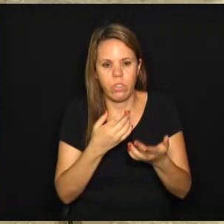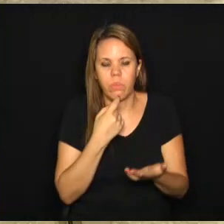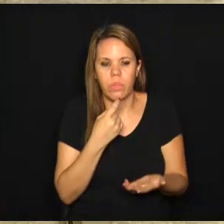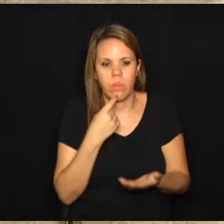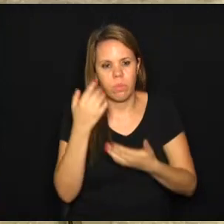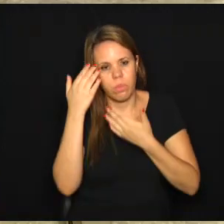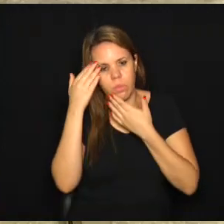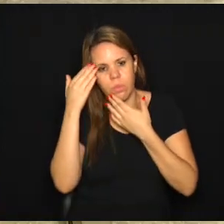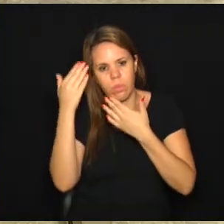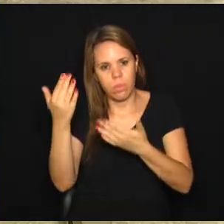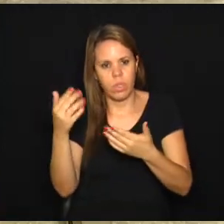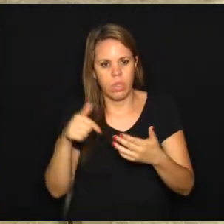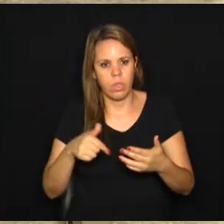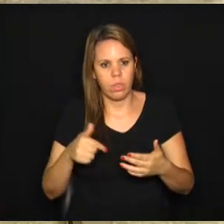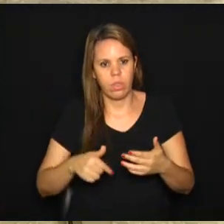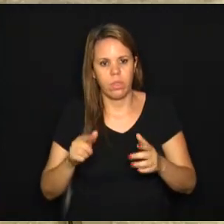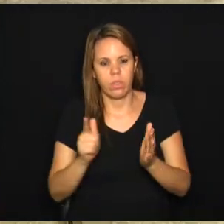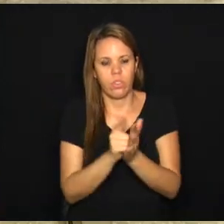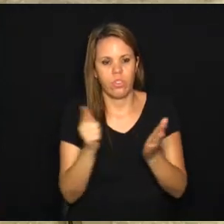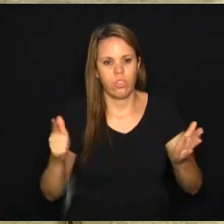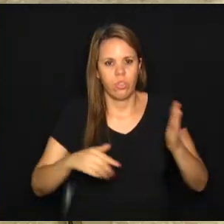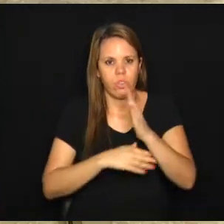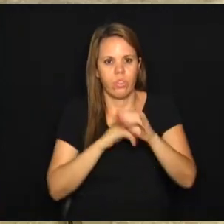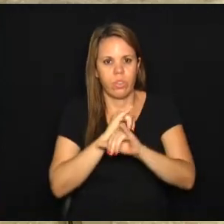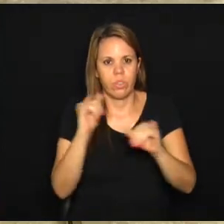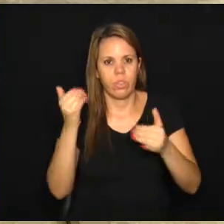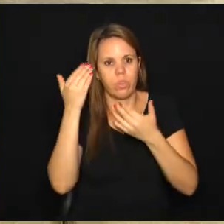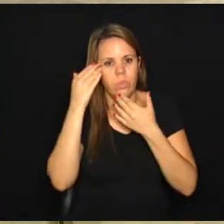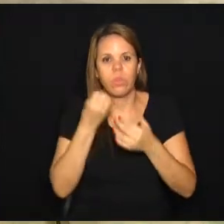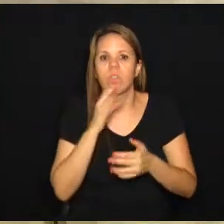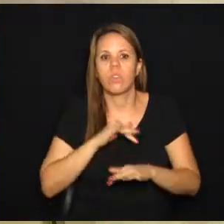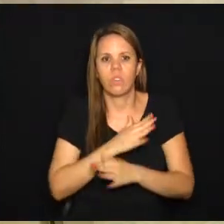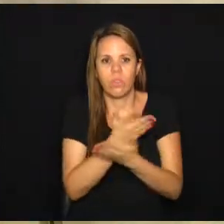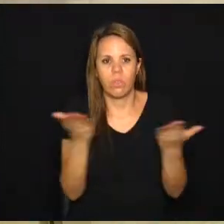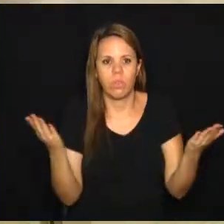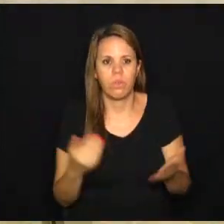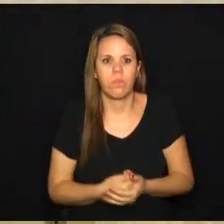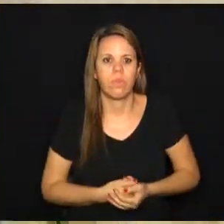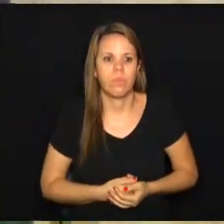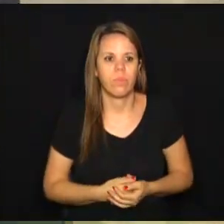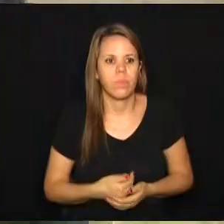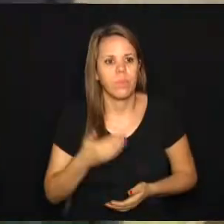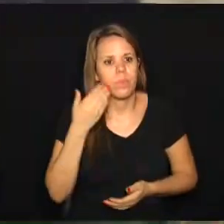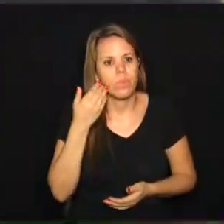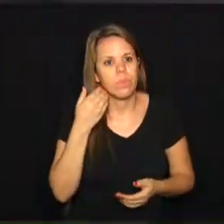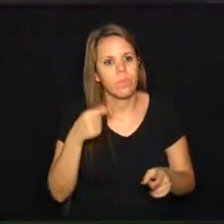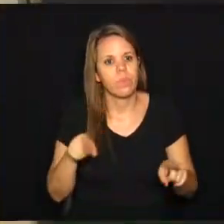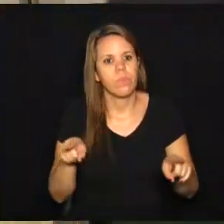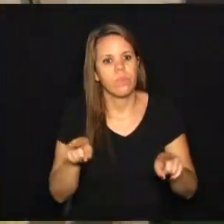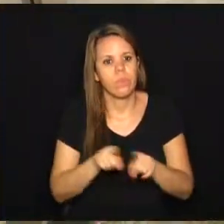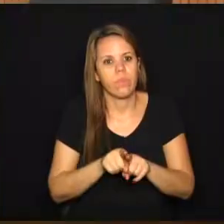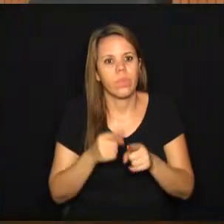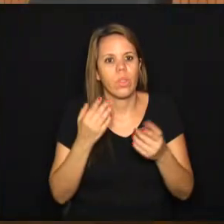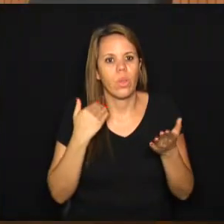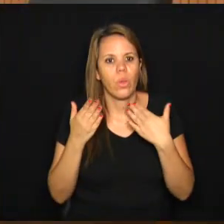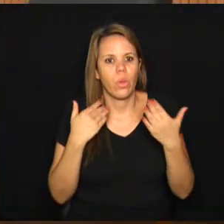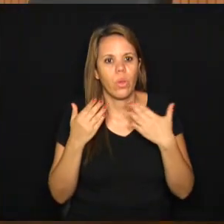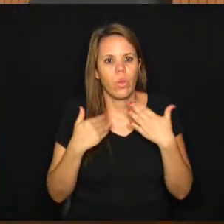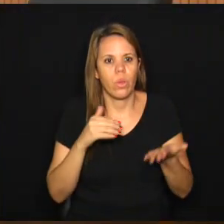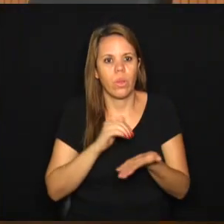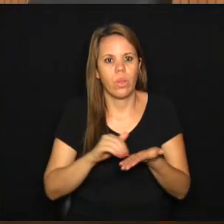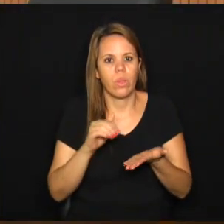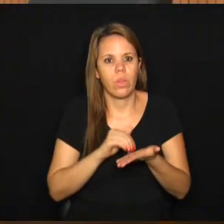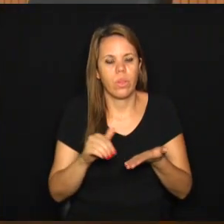Muito obrigado por falar aqui no Jornal Câmara Notícias. Eu que agradeço. Boa tarde a todos. Eu aproveito também para conversar com o